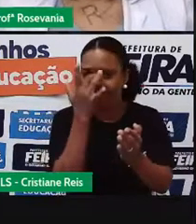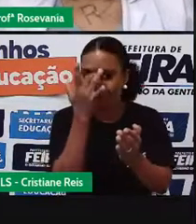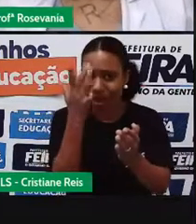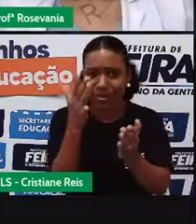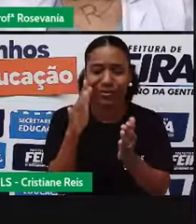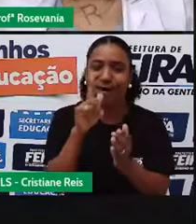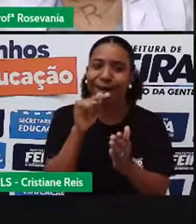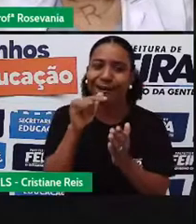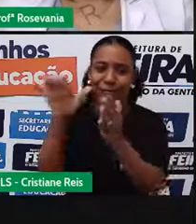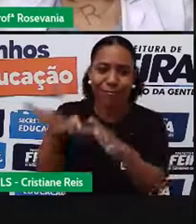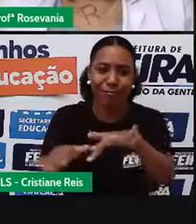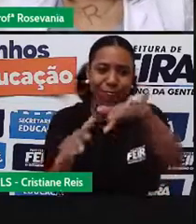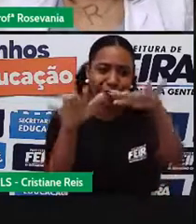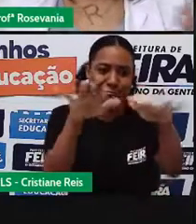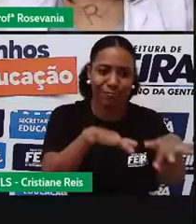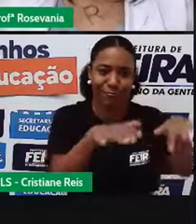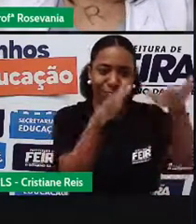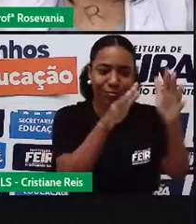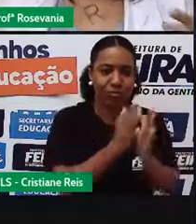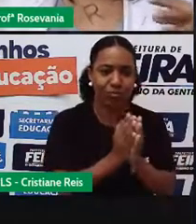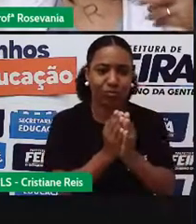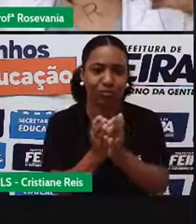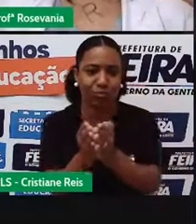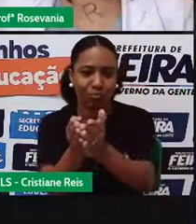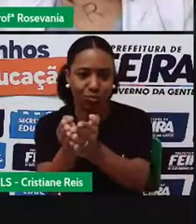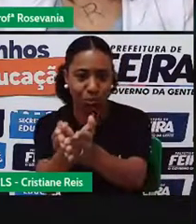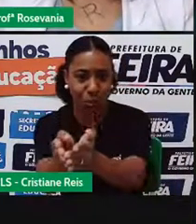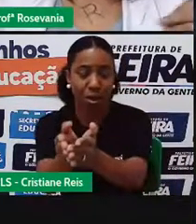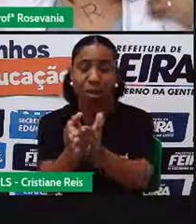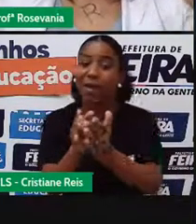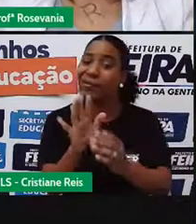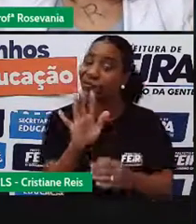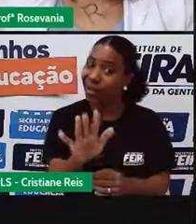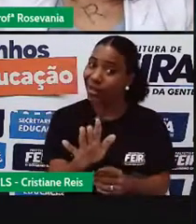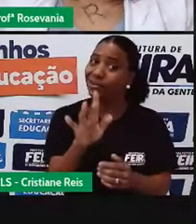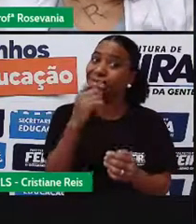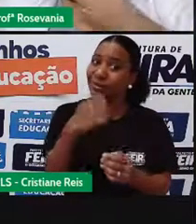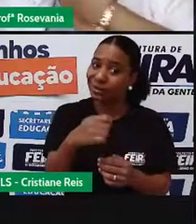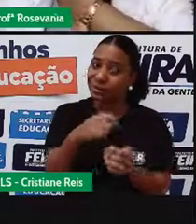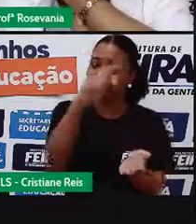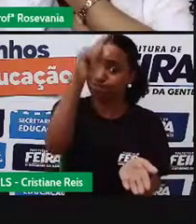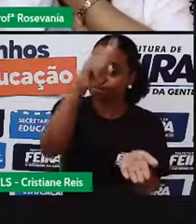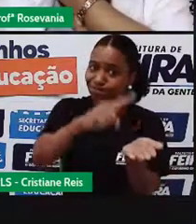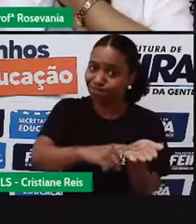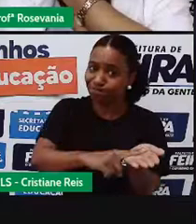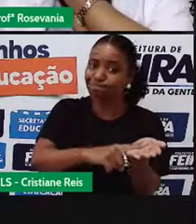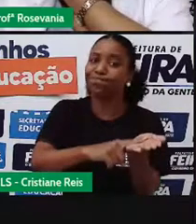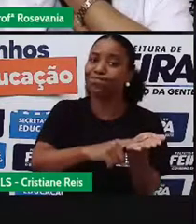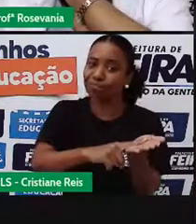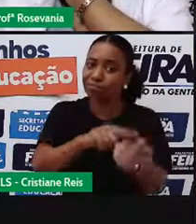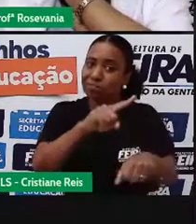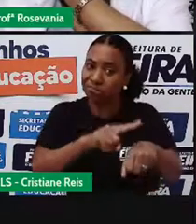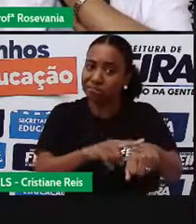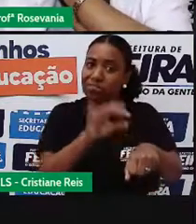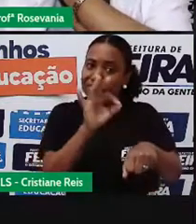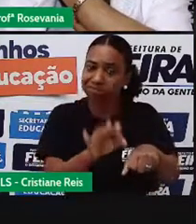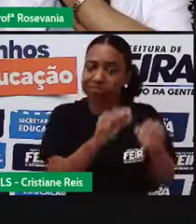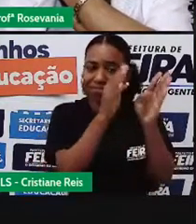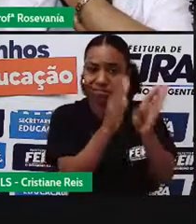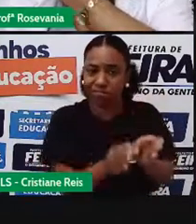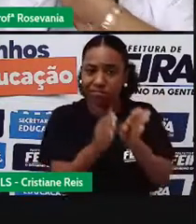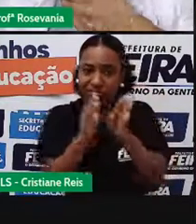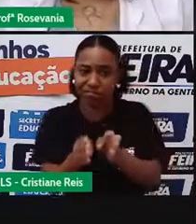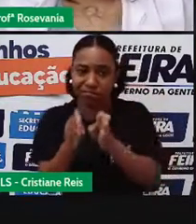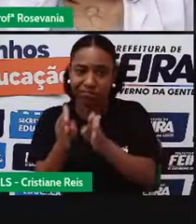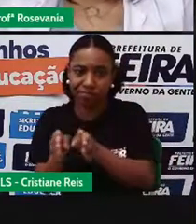disponibilidade limitada, porque você tem que agendar, né, tem toda uma logística ali, que